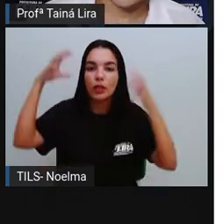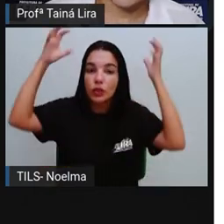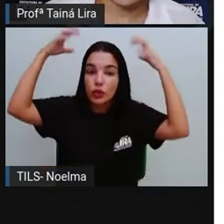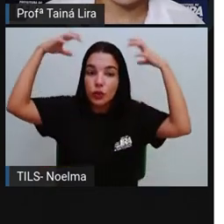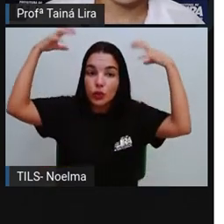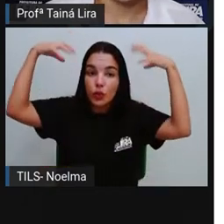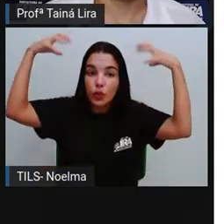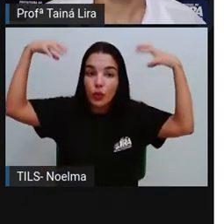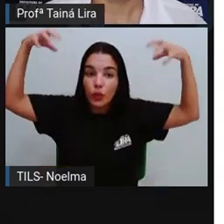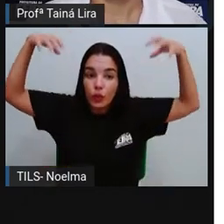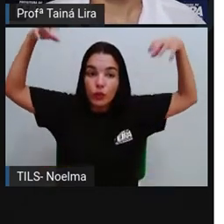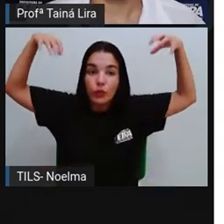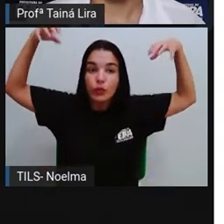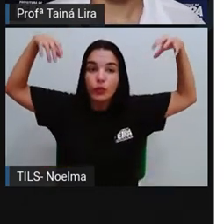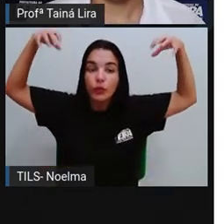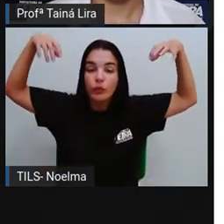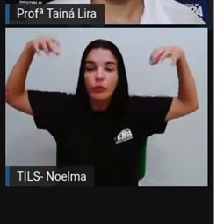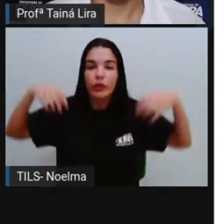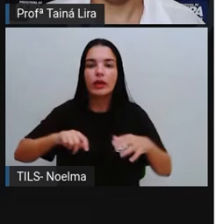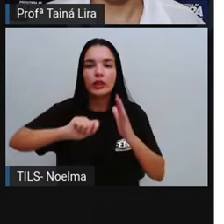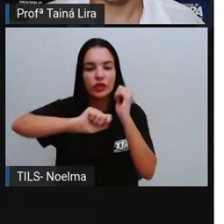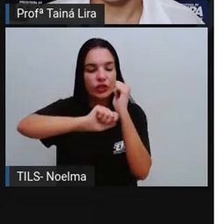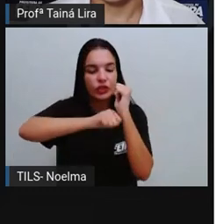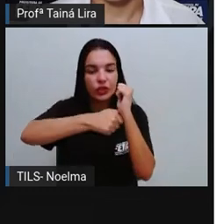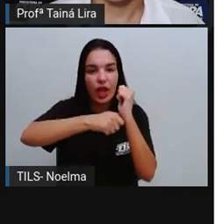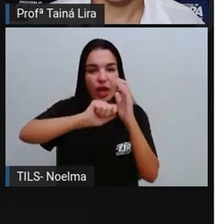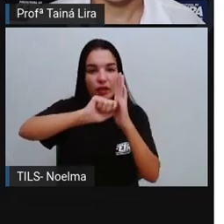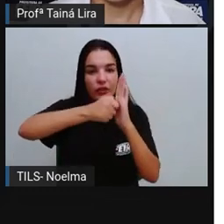Chave, Chocolate,